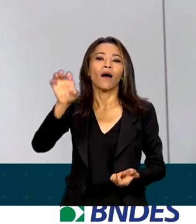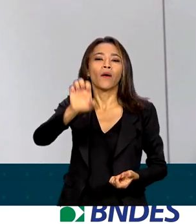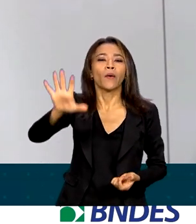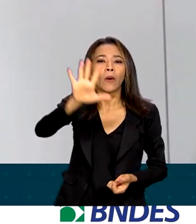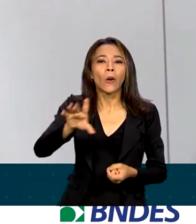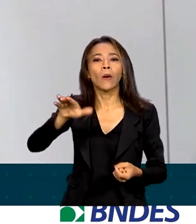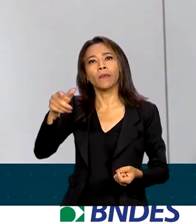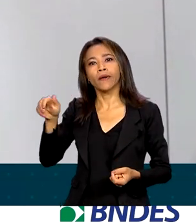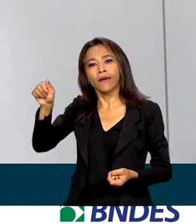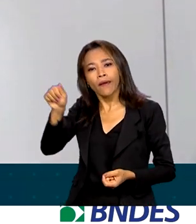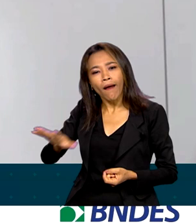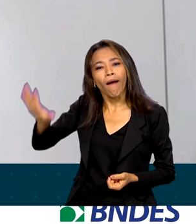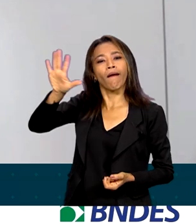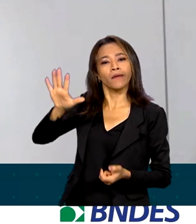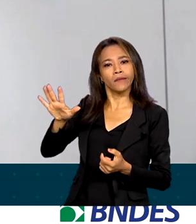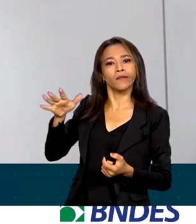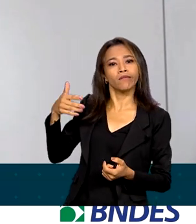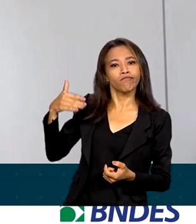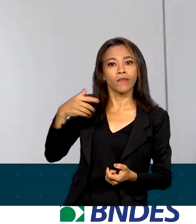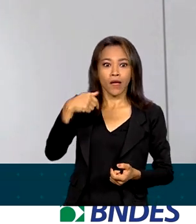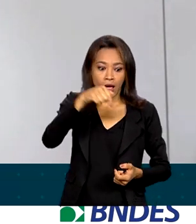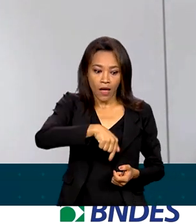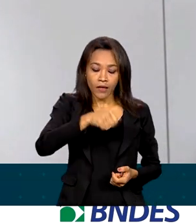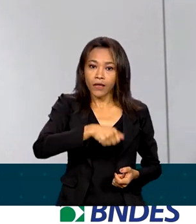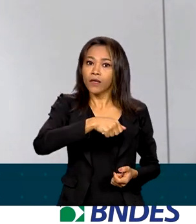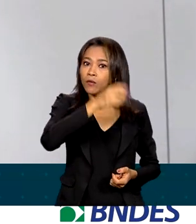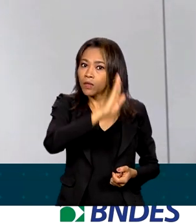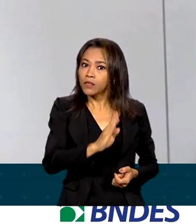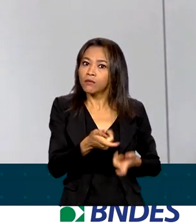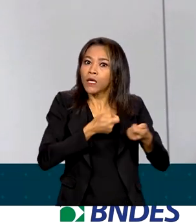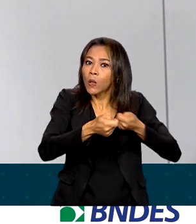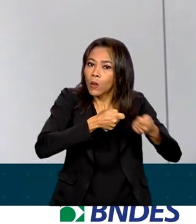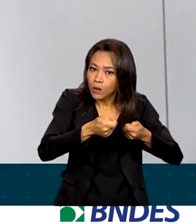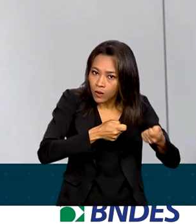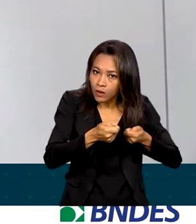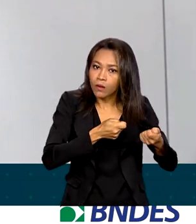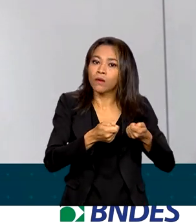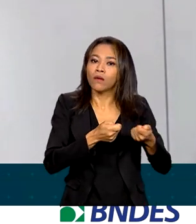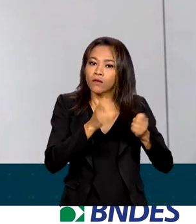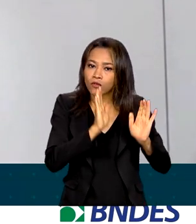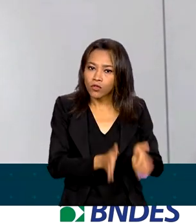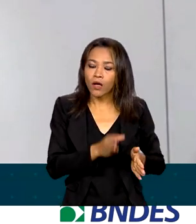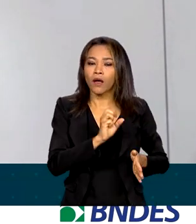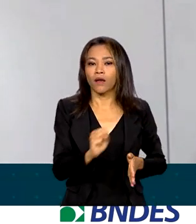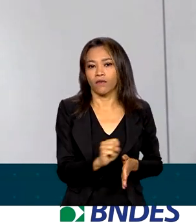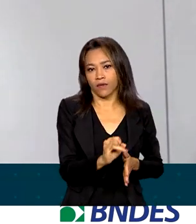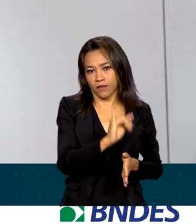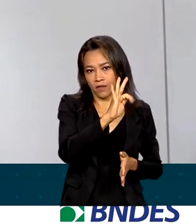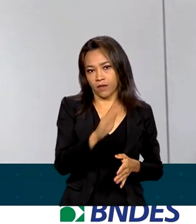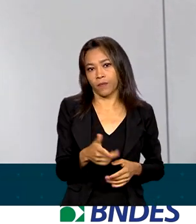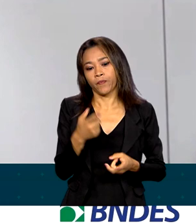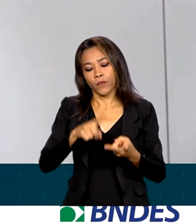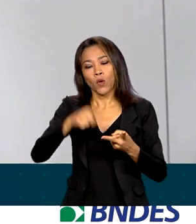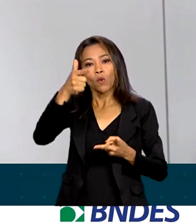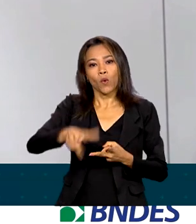Nossa inflação está mais controlada do que no resto do mundo. Nossa taxa de juros está